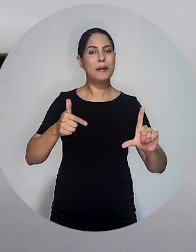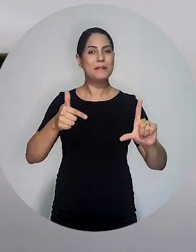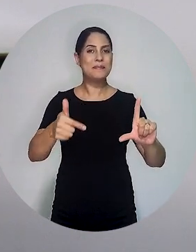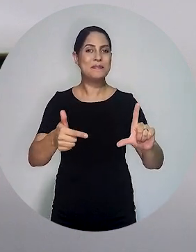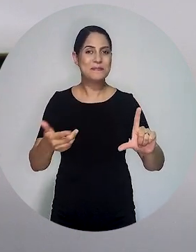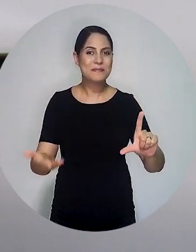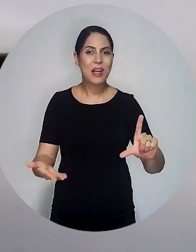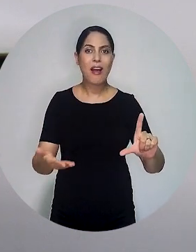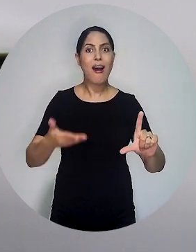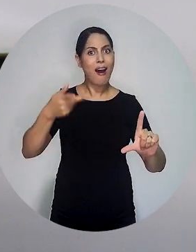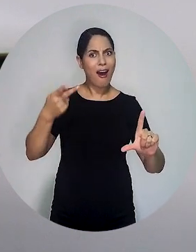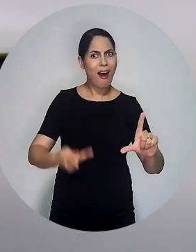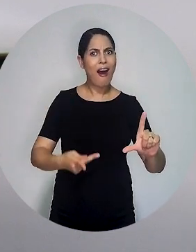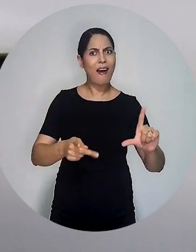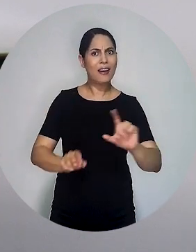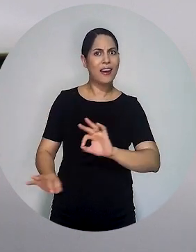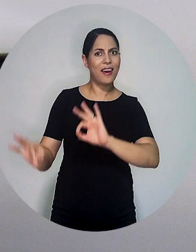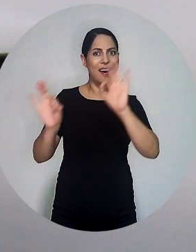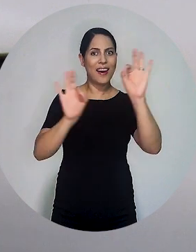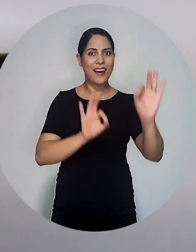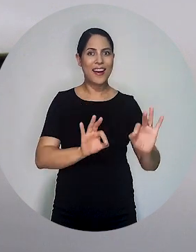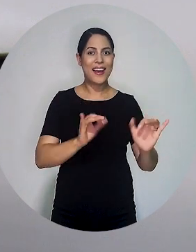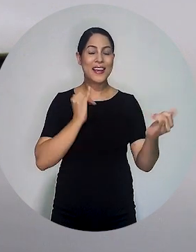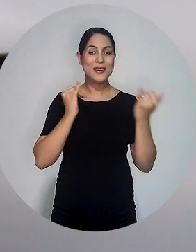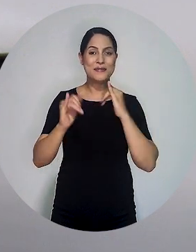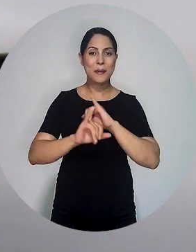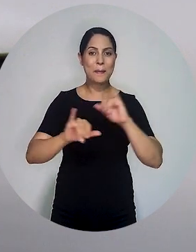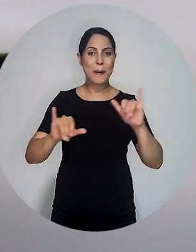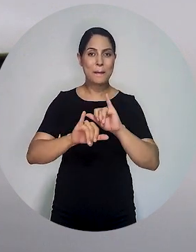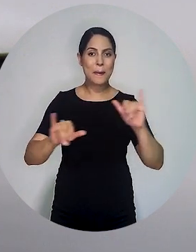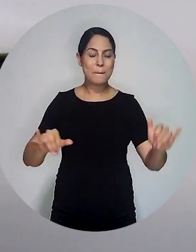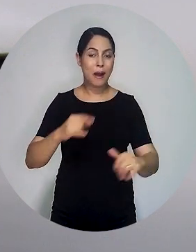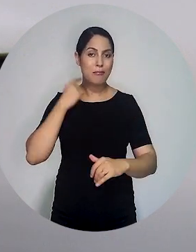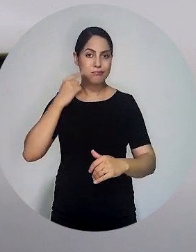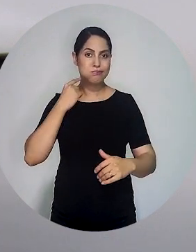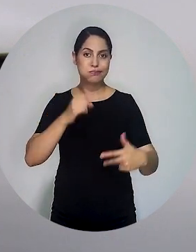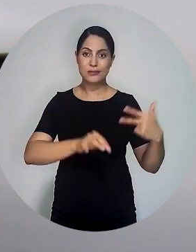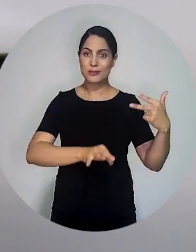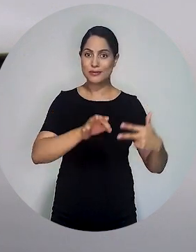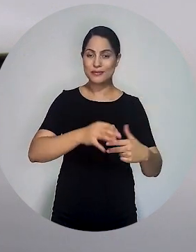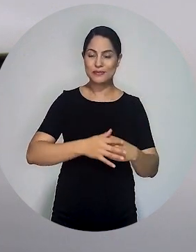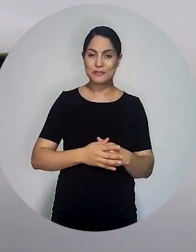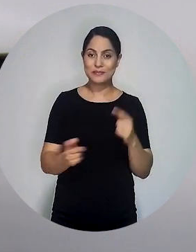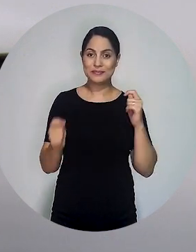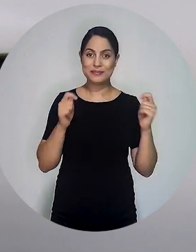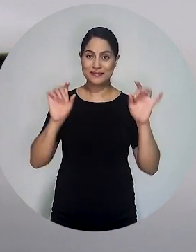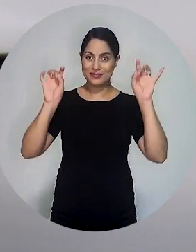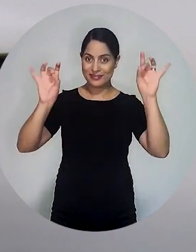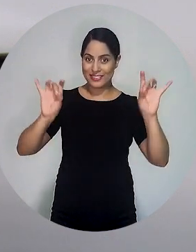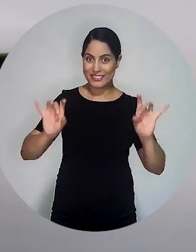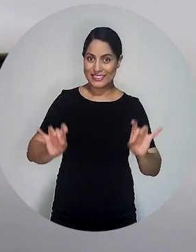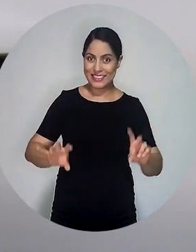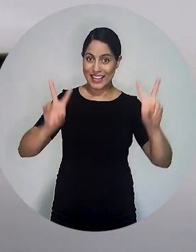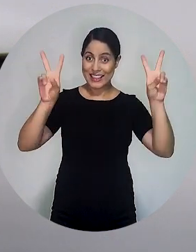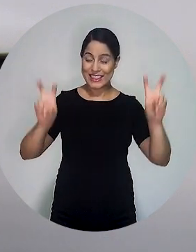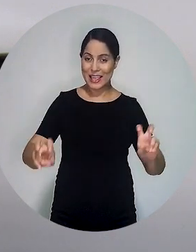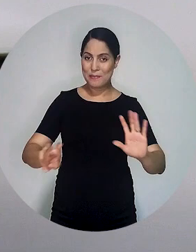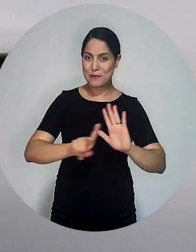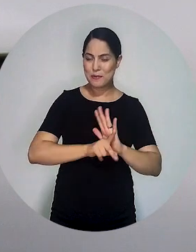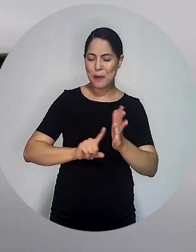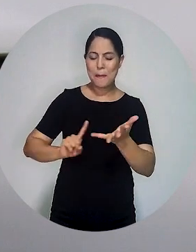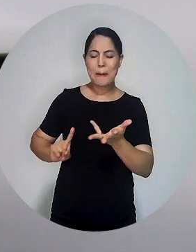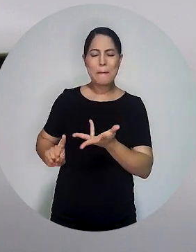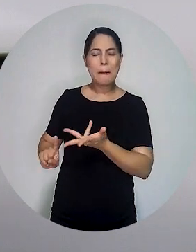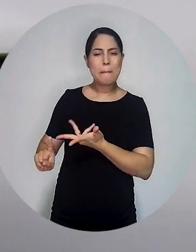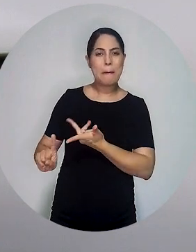Advogados do Brasil aqui você fica por dentro das informações da advocacia e do judiciário além de acompanhar entrevistas